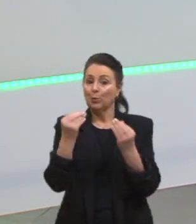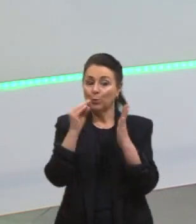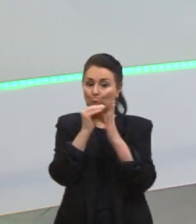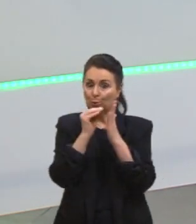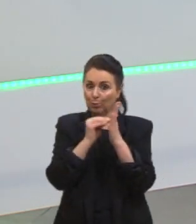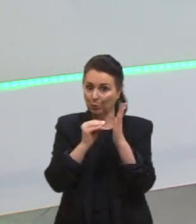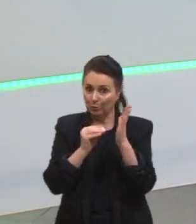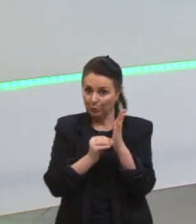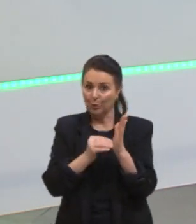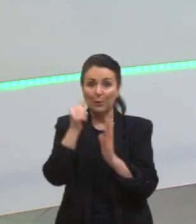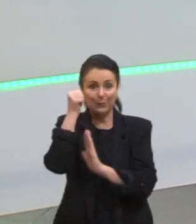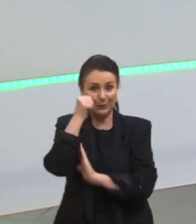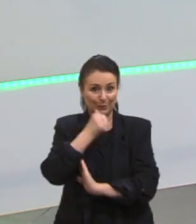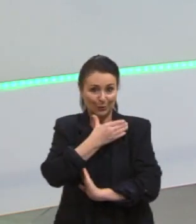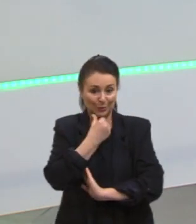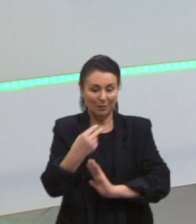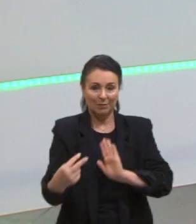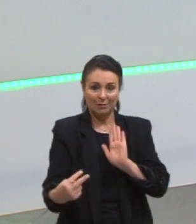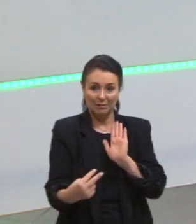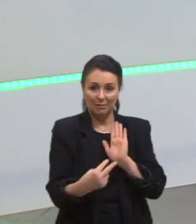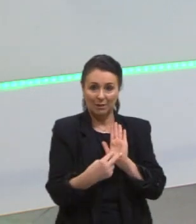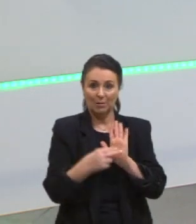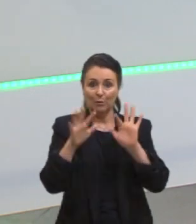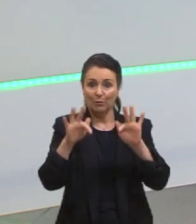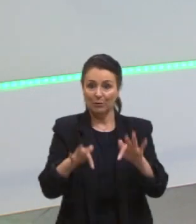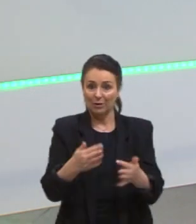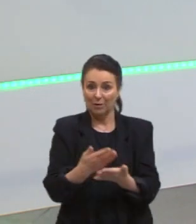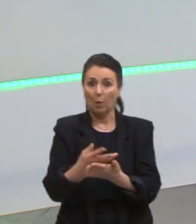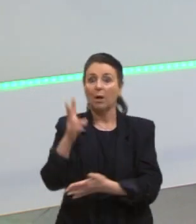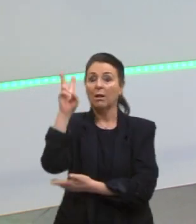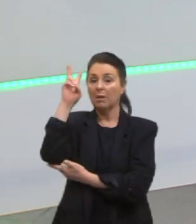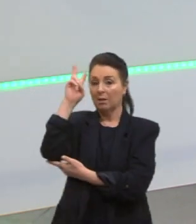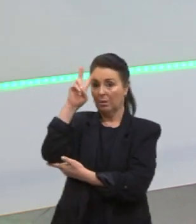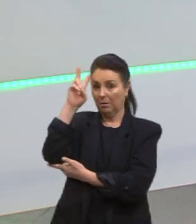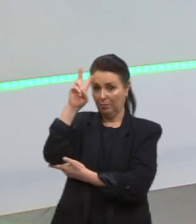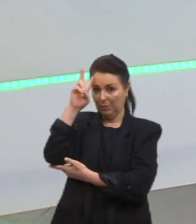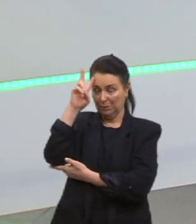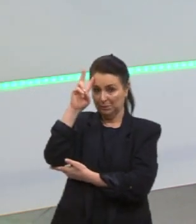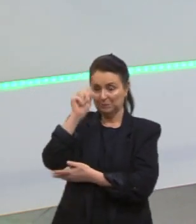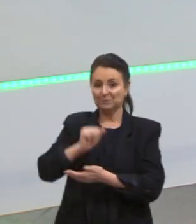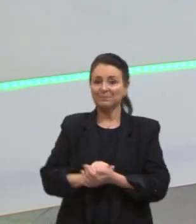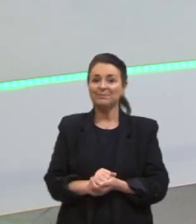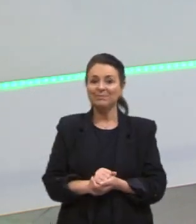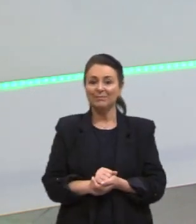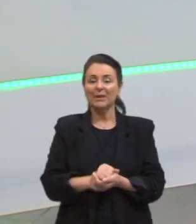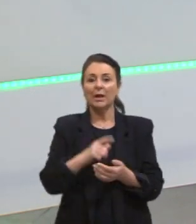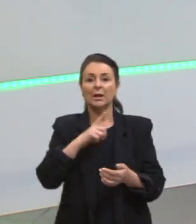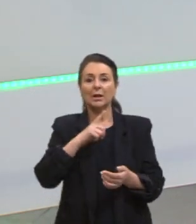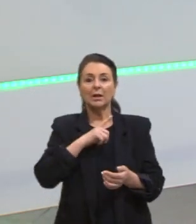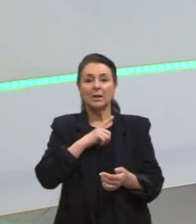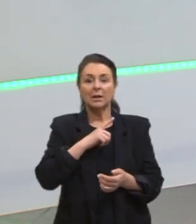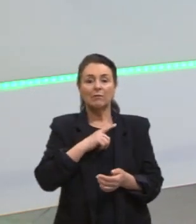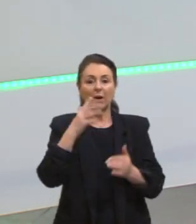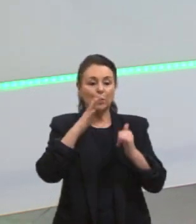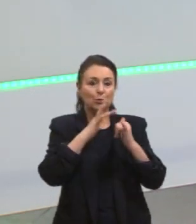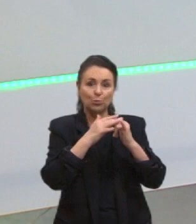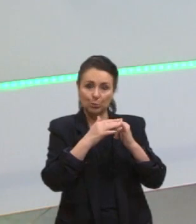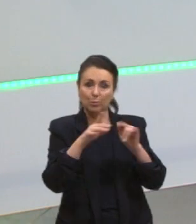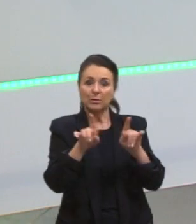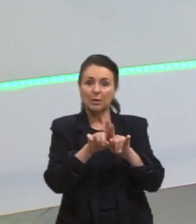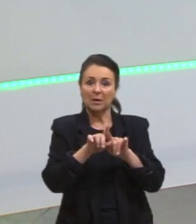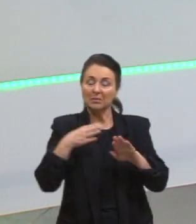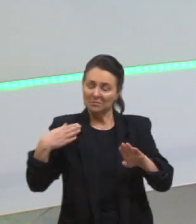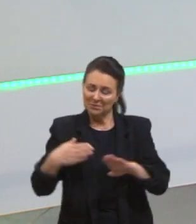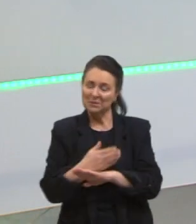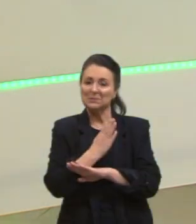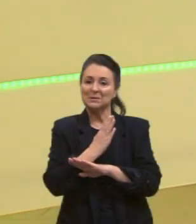tá, meninos e meninas, vamos ficando por aqui, lembra, tá, tem problema, quer rever a aula, vai lá no YouTube, e partiu